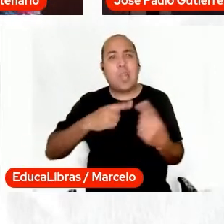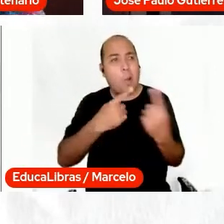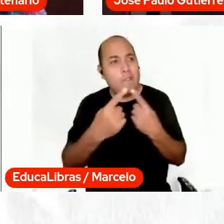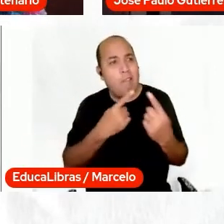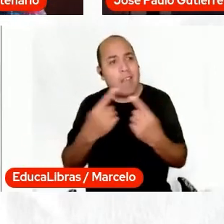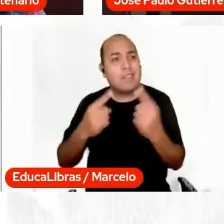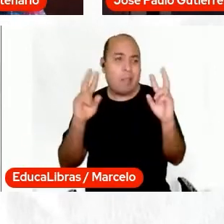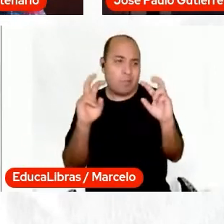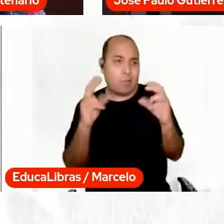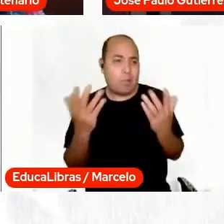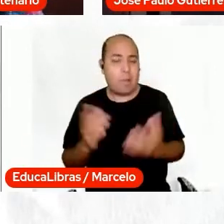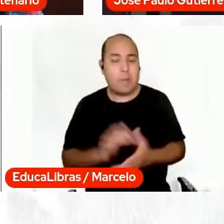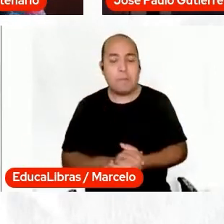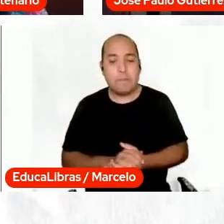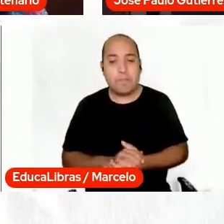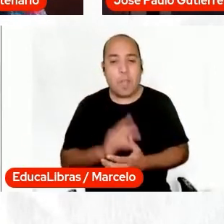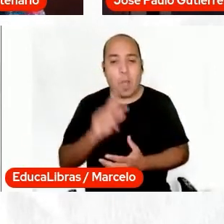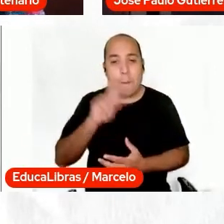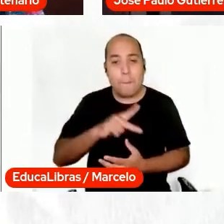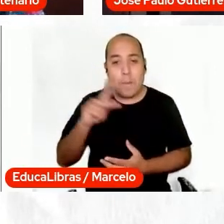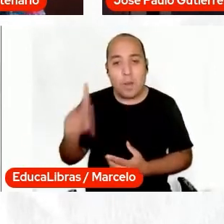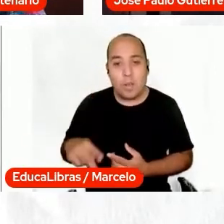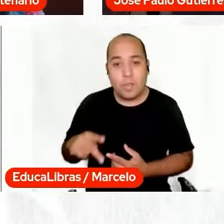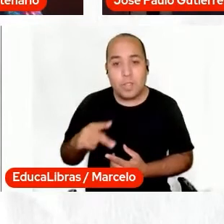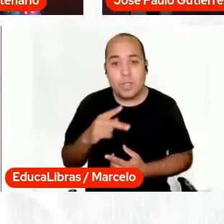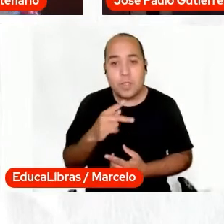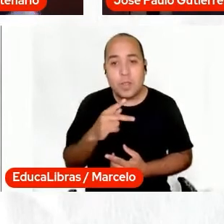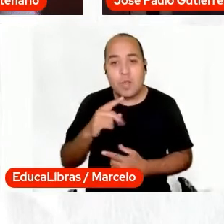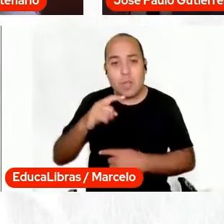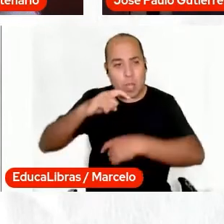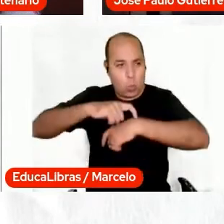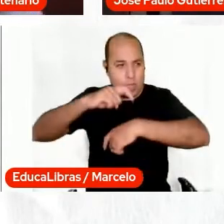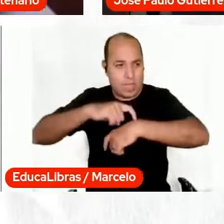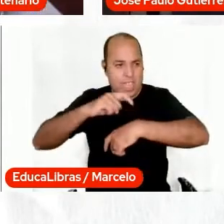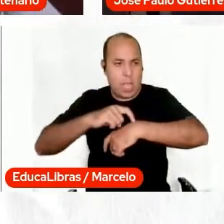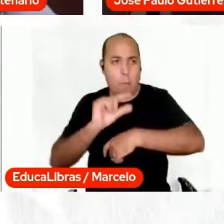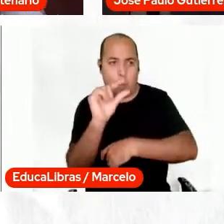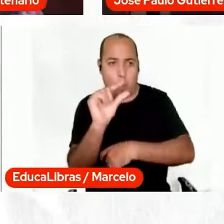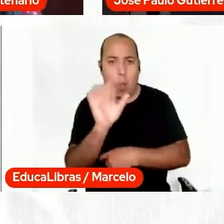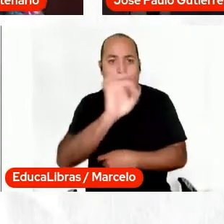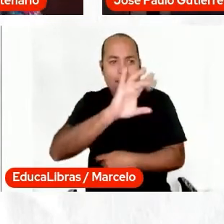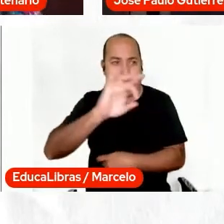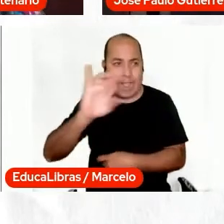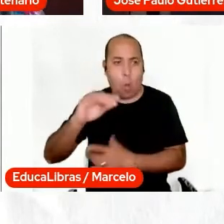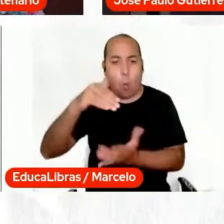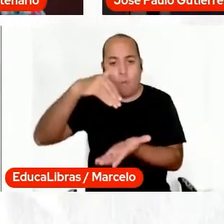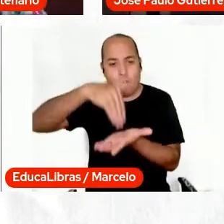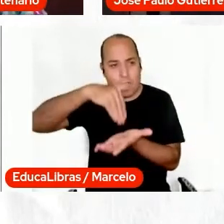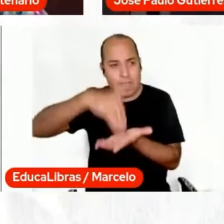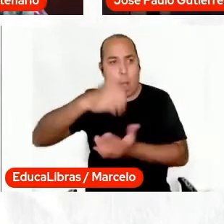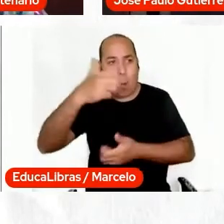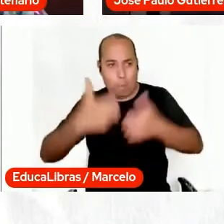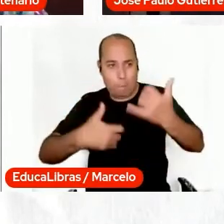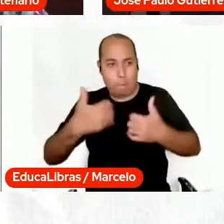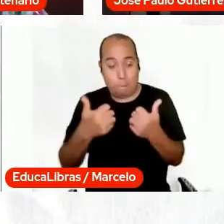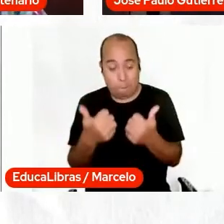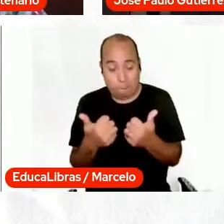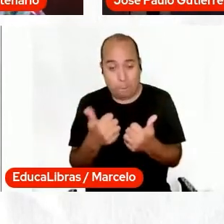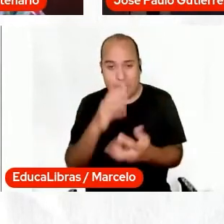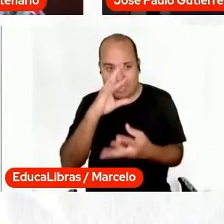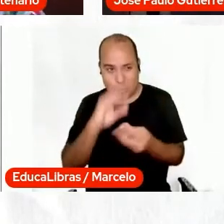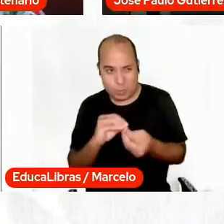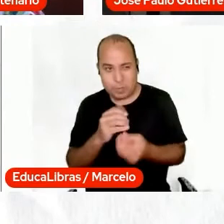professor, eu vou dar um tempinho para vocês falarem rapidamente, fazer a palavra de encerramento, e o senhor pode